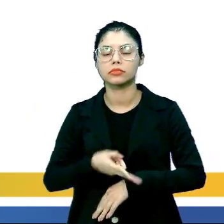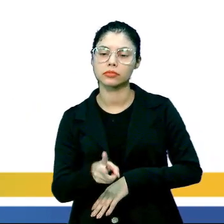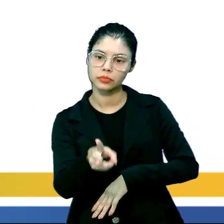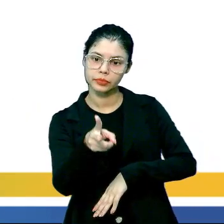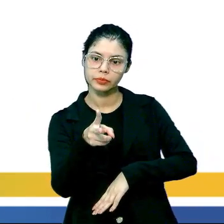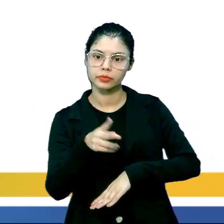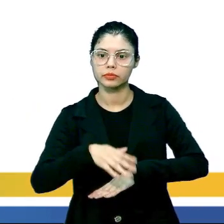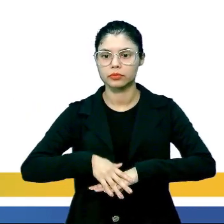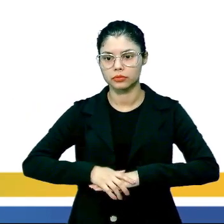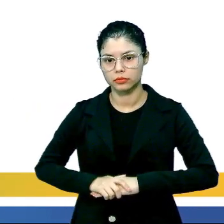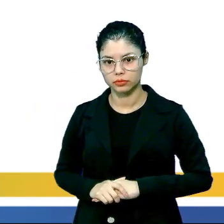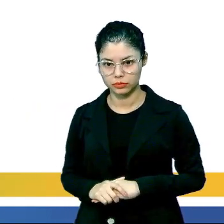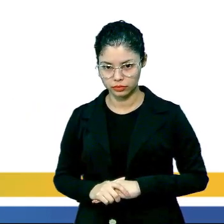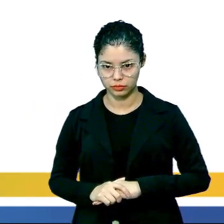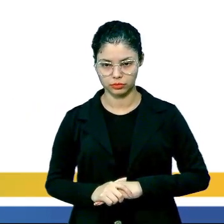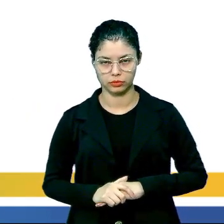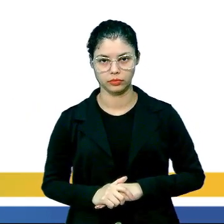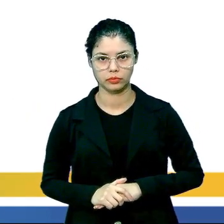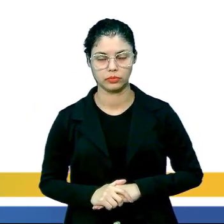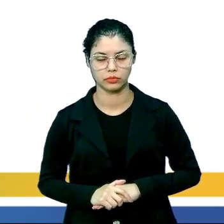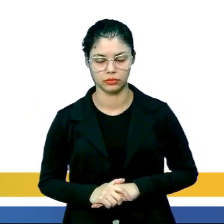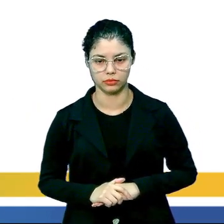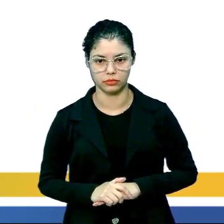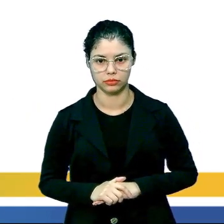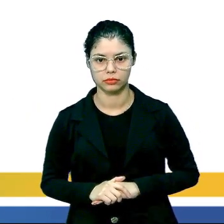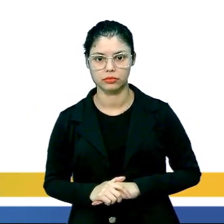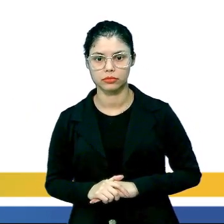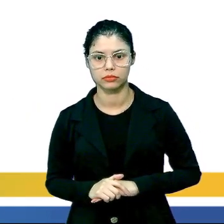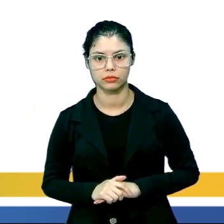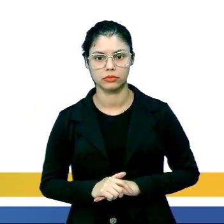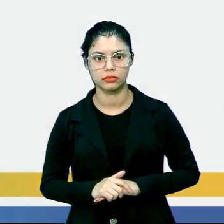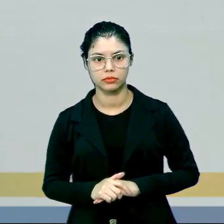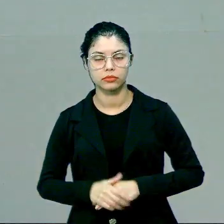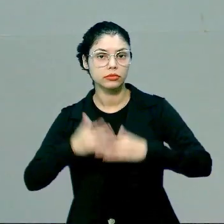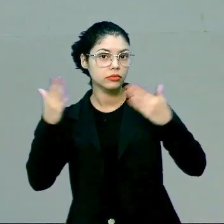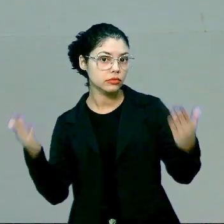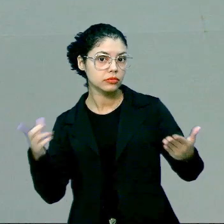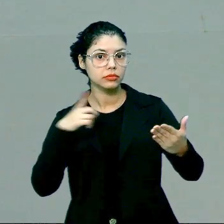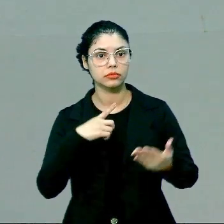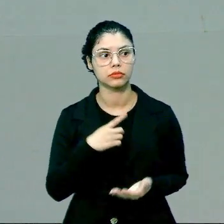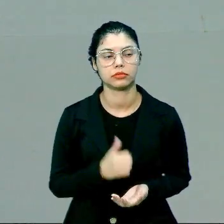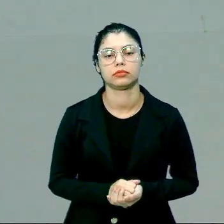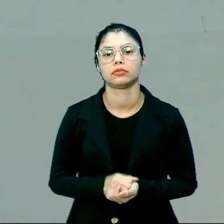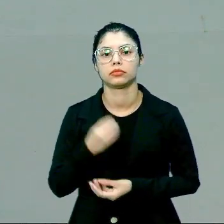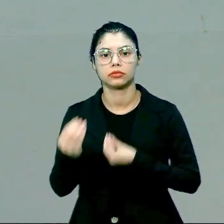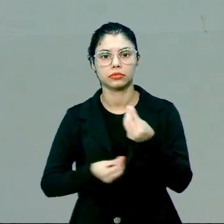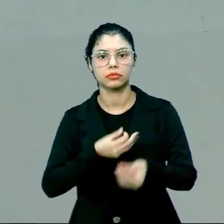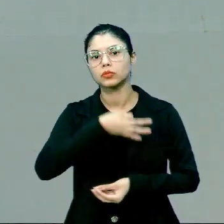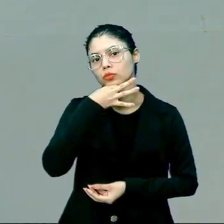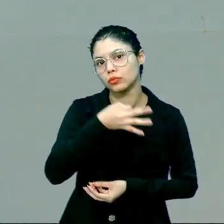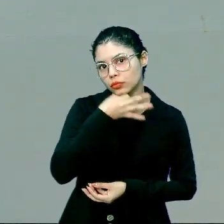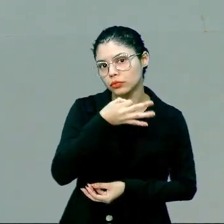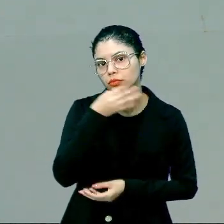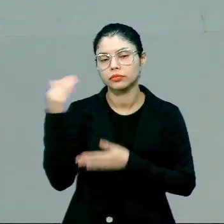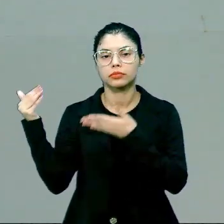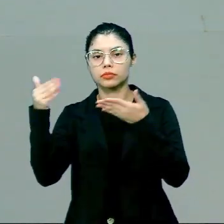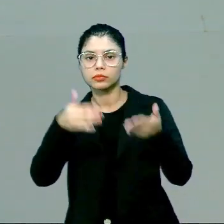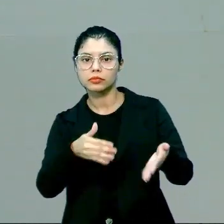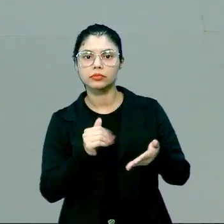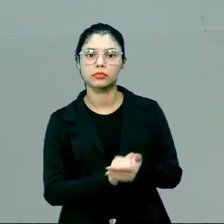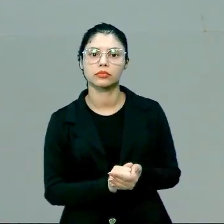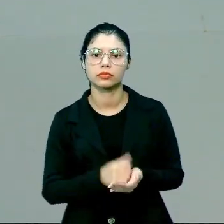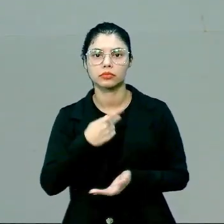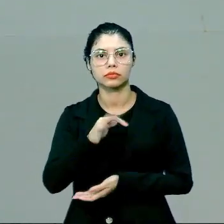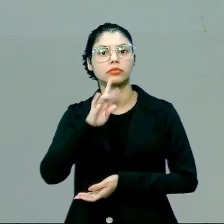e à propriedade nos termos seguintes. Então nós temos aí como argumento de princípio,